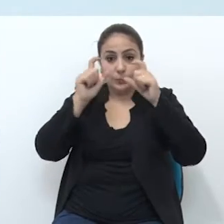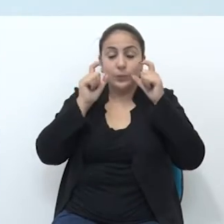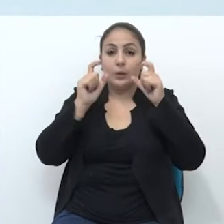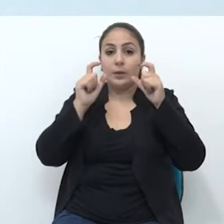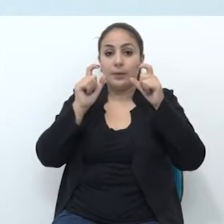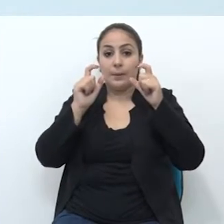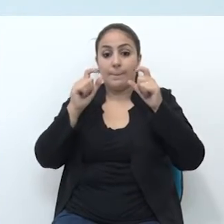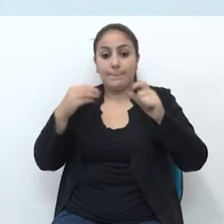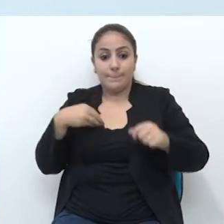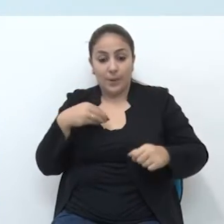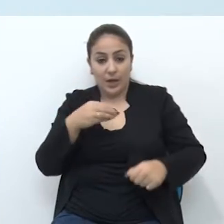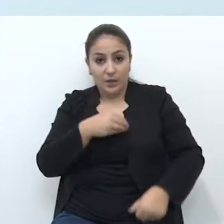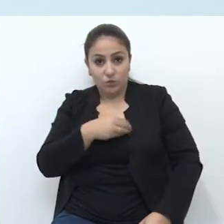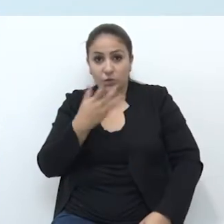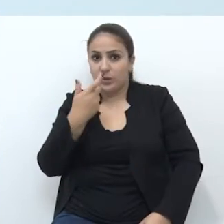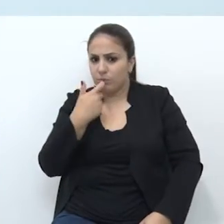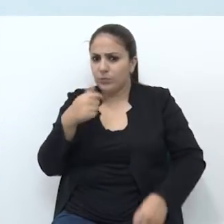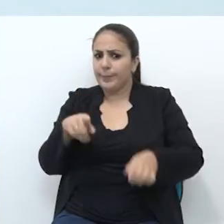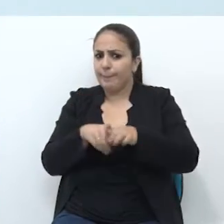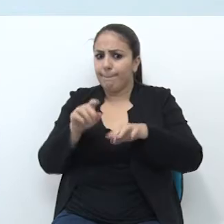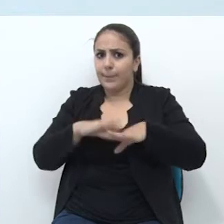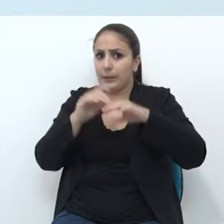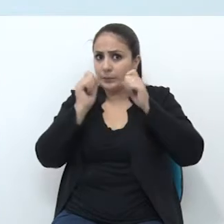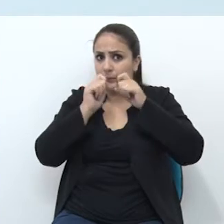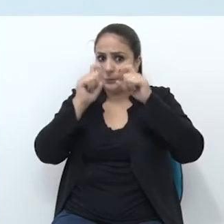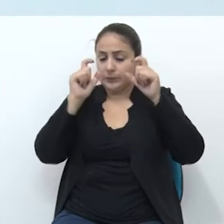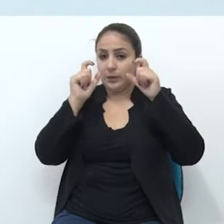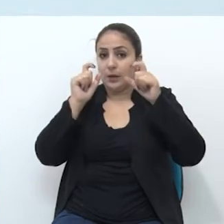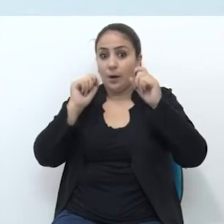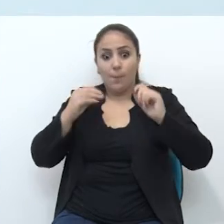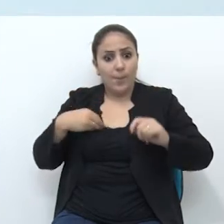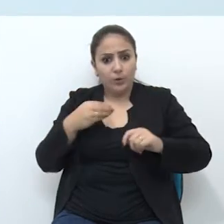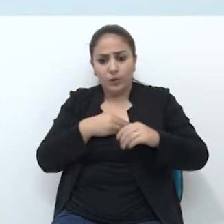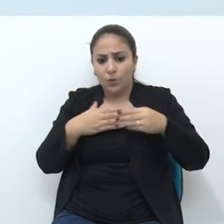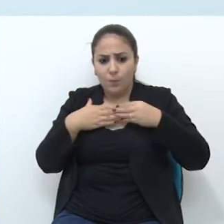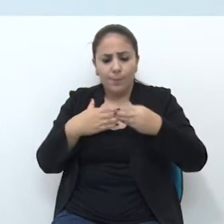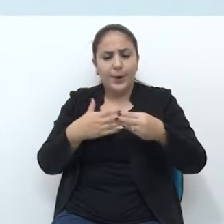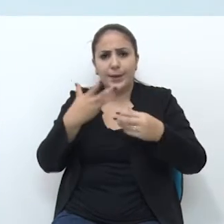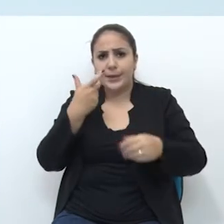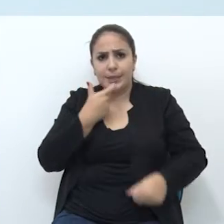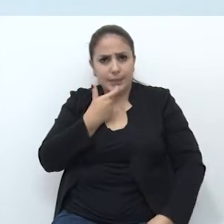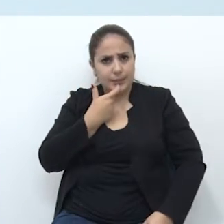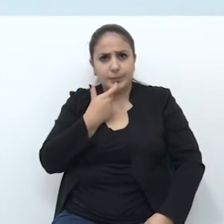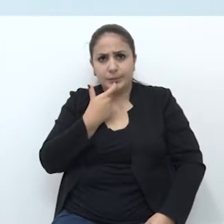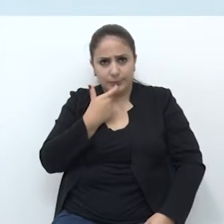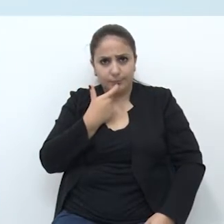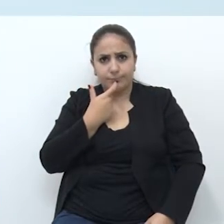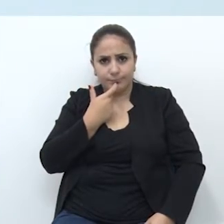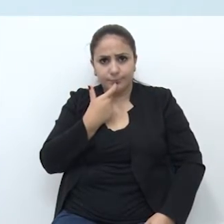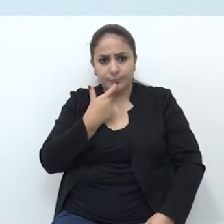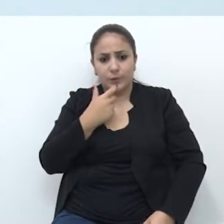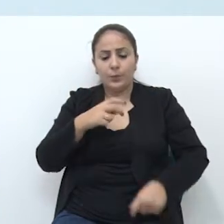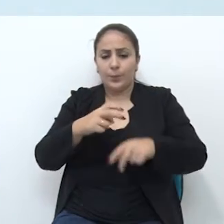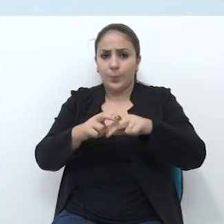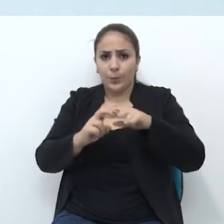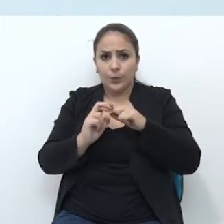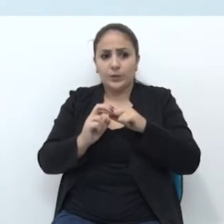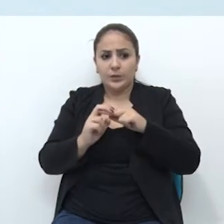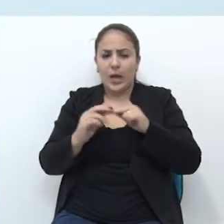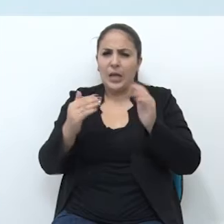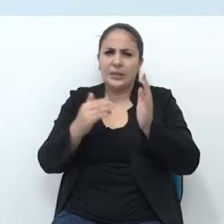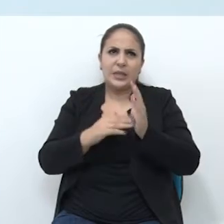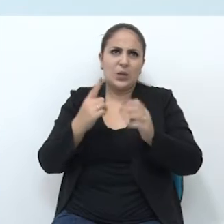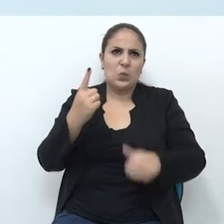pediatras têm que estar mais atentos. É o médico que acompanha a criança naqueles primeiros anos de vida. então